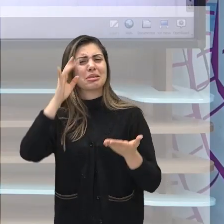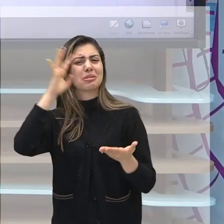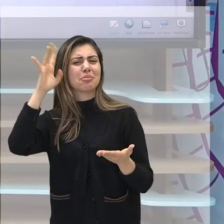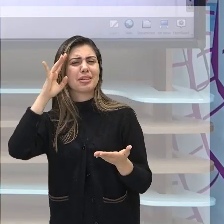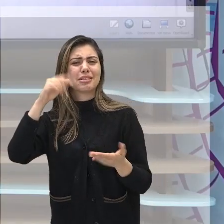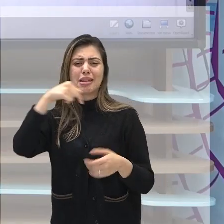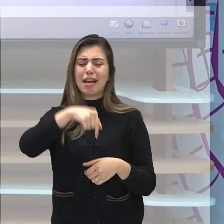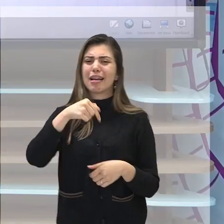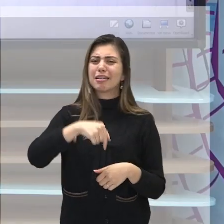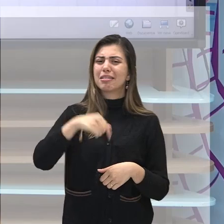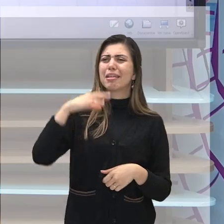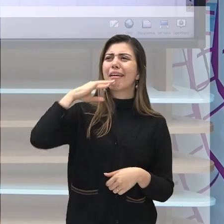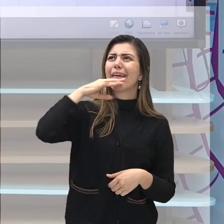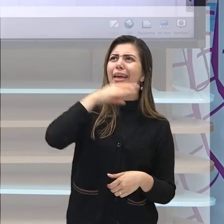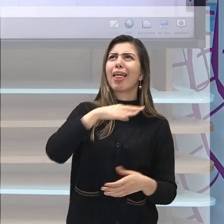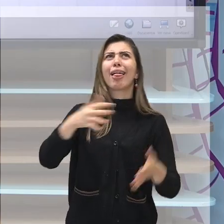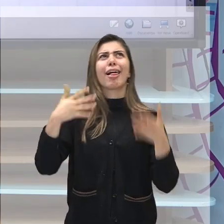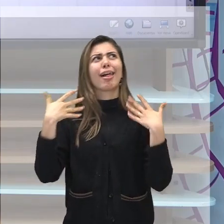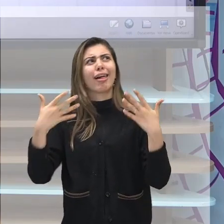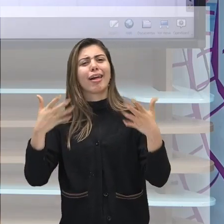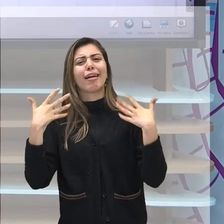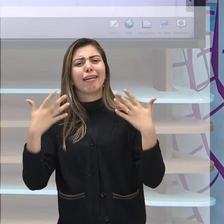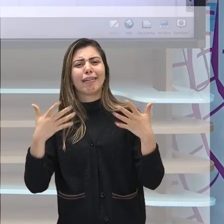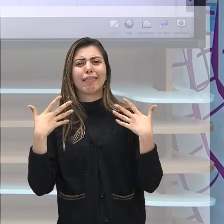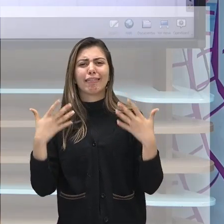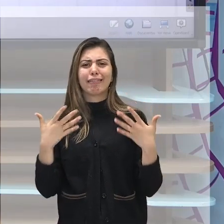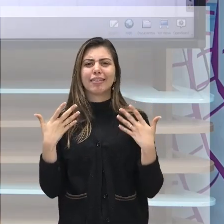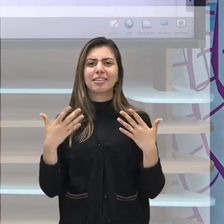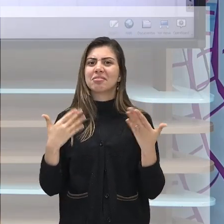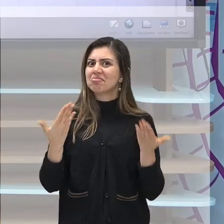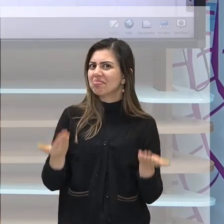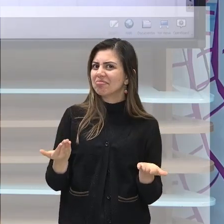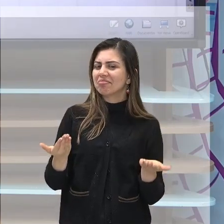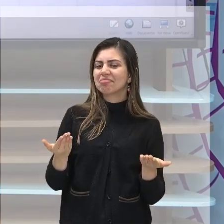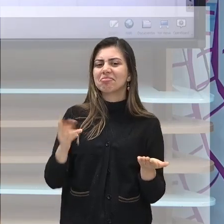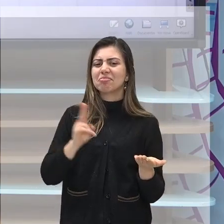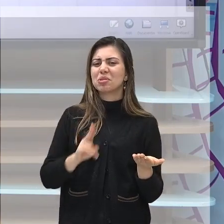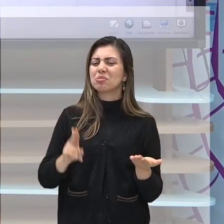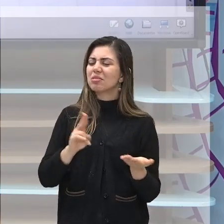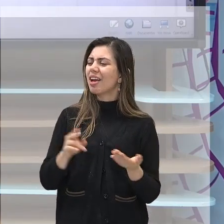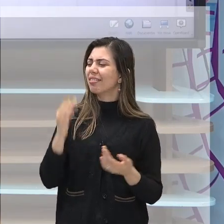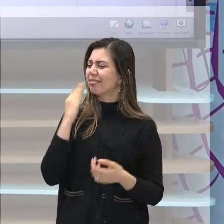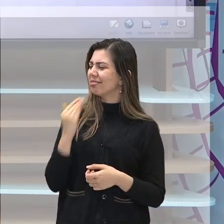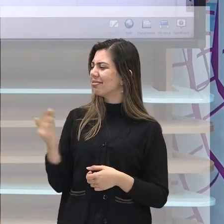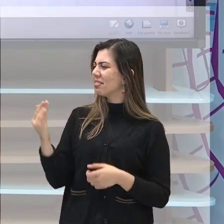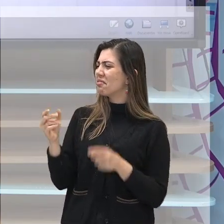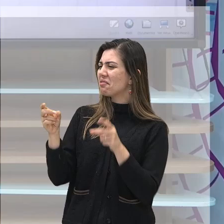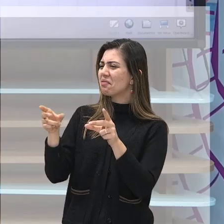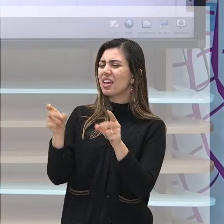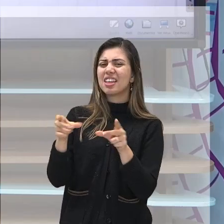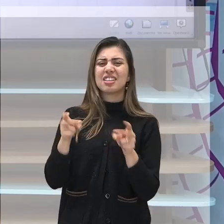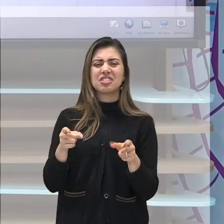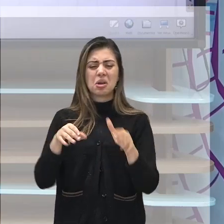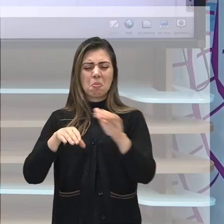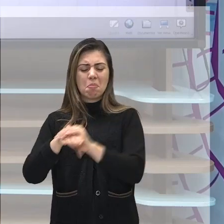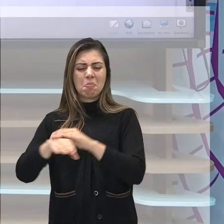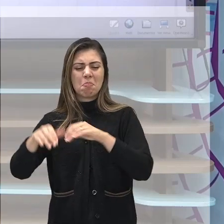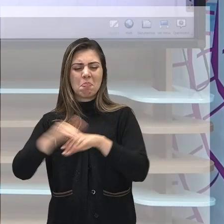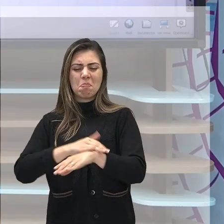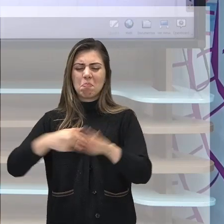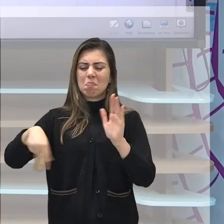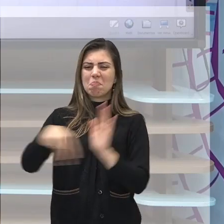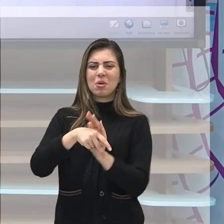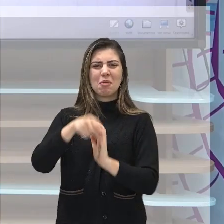temperado, quente, úmido, sendo vendido o que? Botas de gelo,